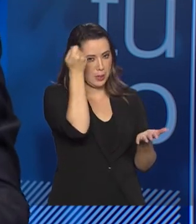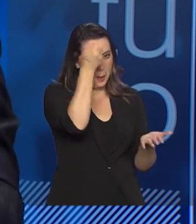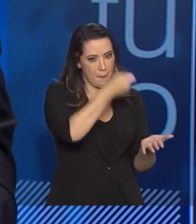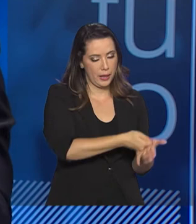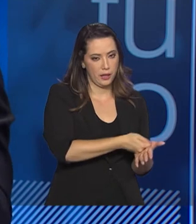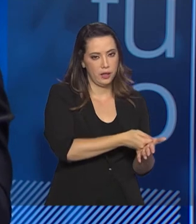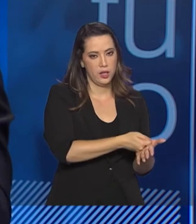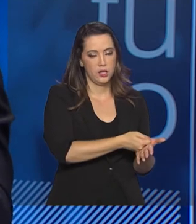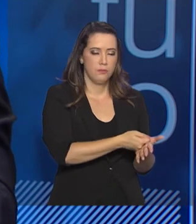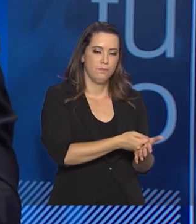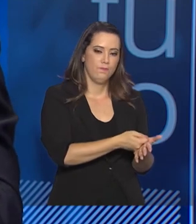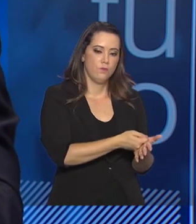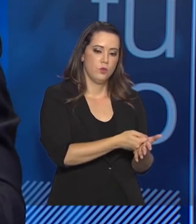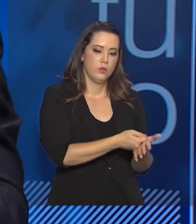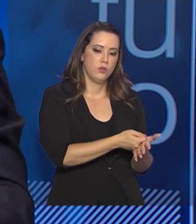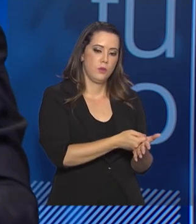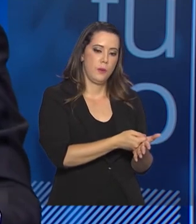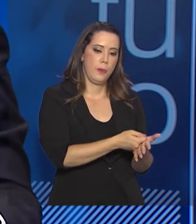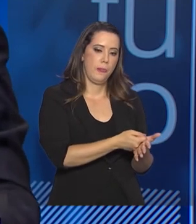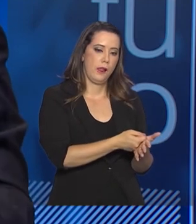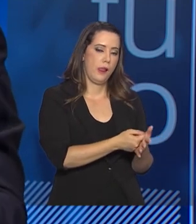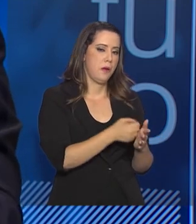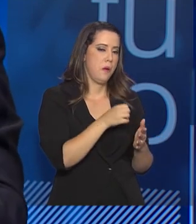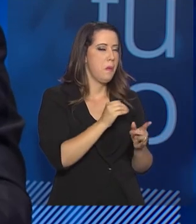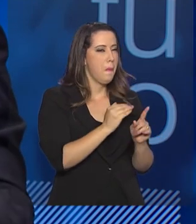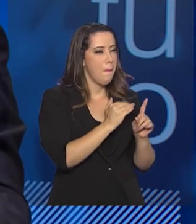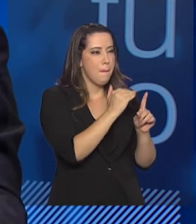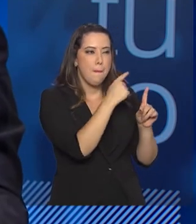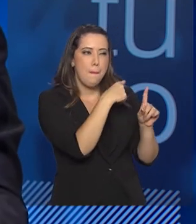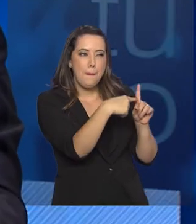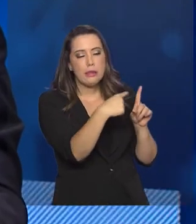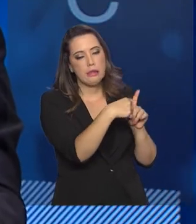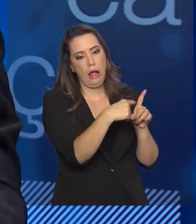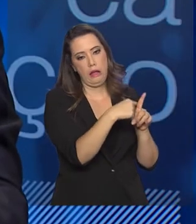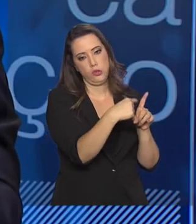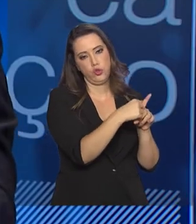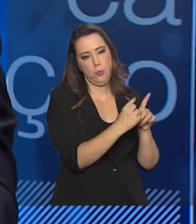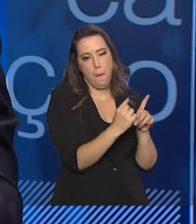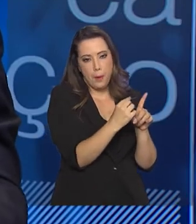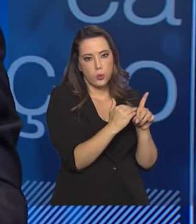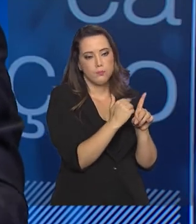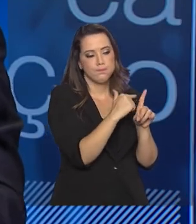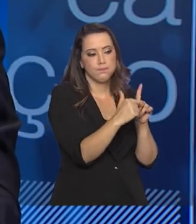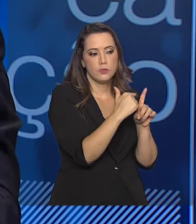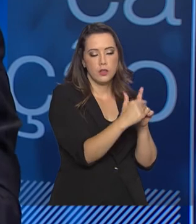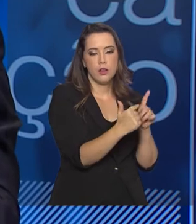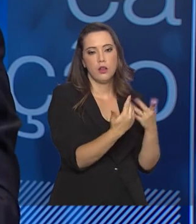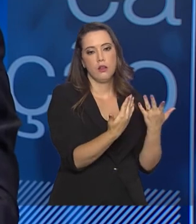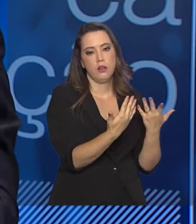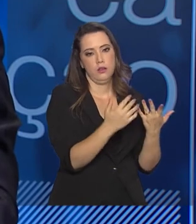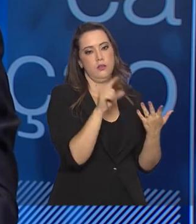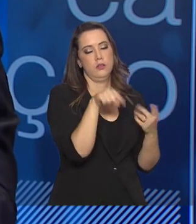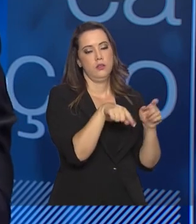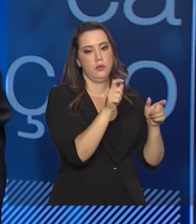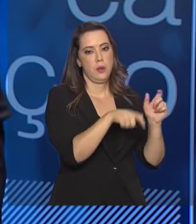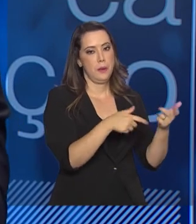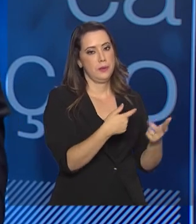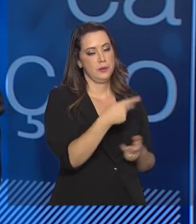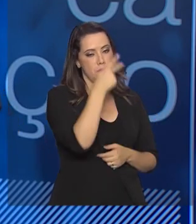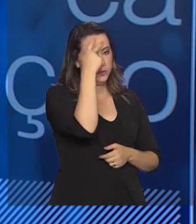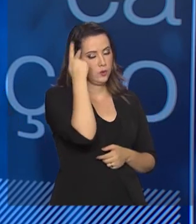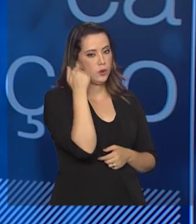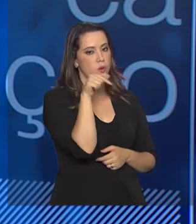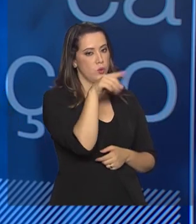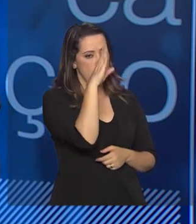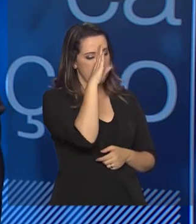inscrição, pouco mais da metade pagam as inscrições. Cerca de metade dos inscritos não pagam,